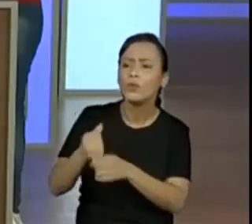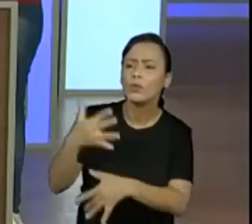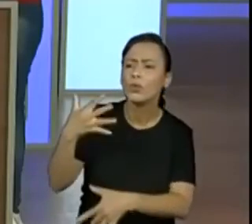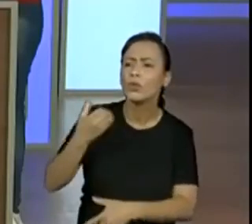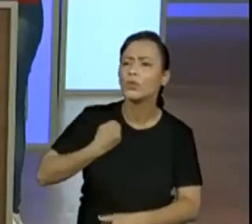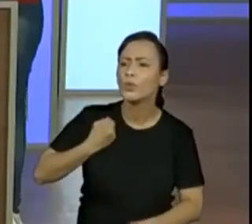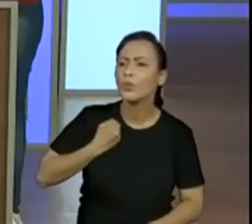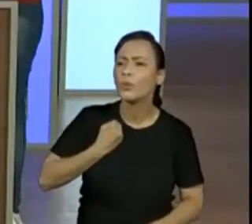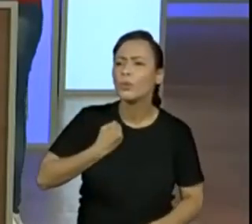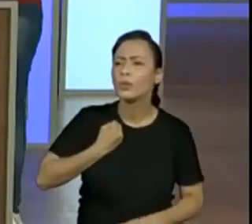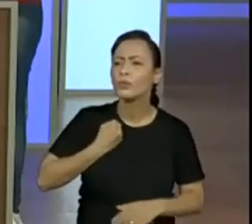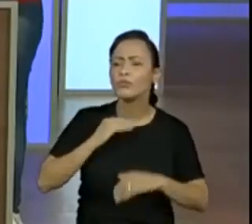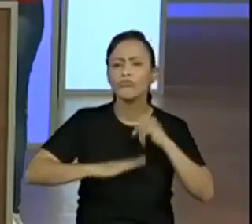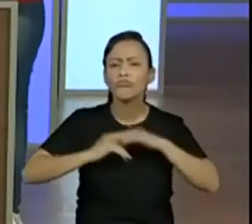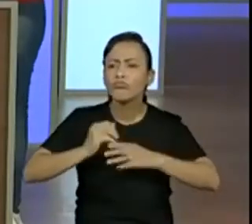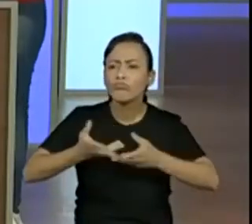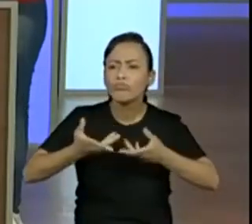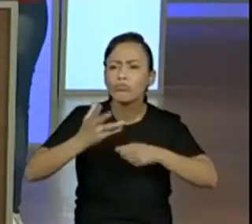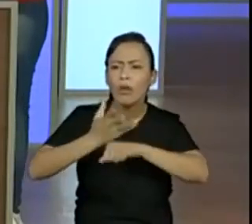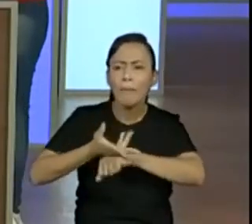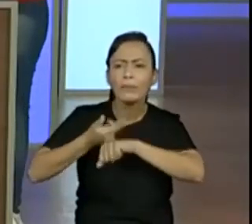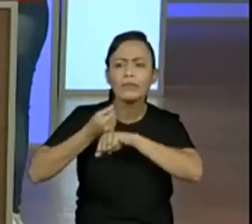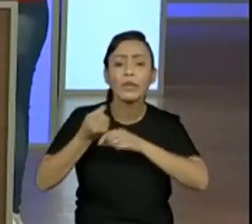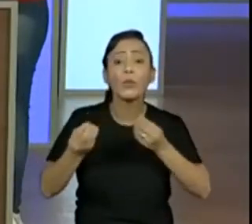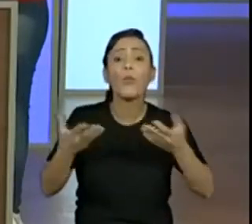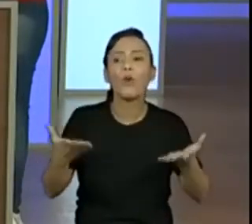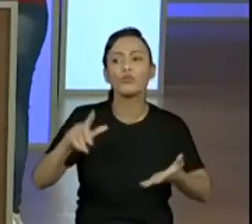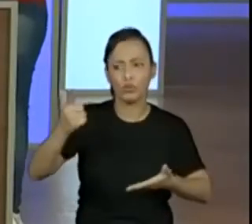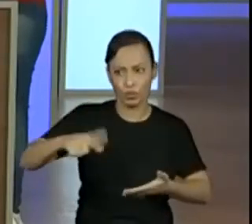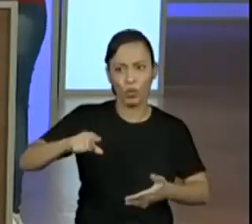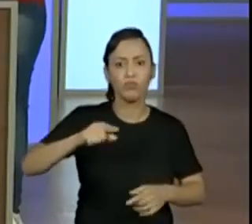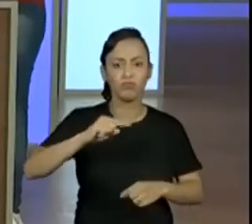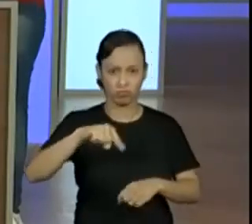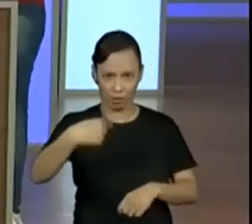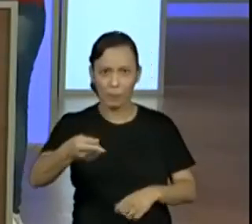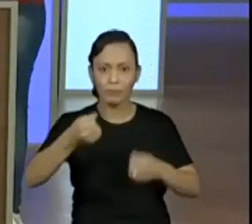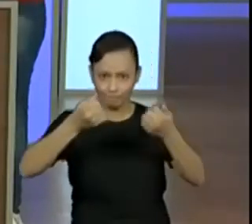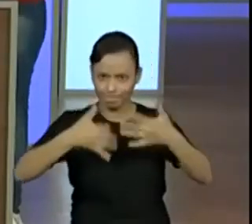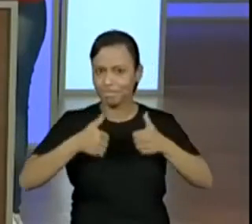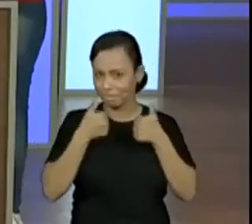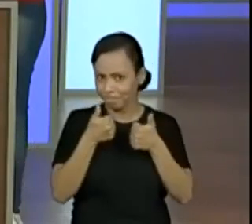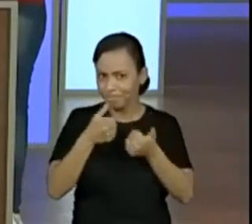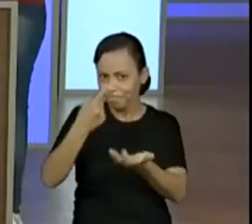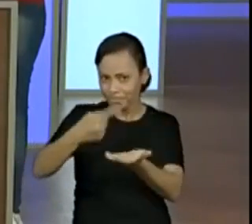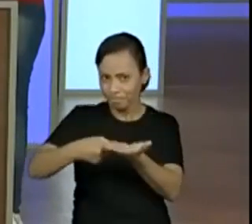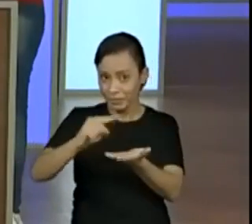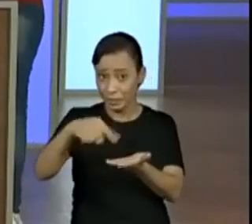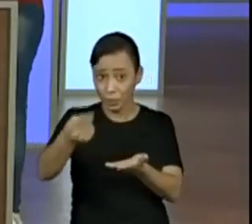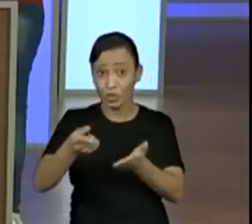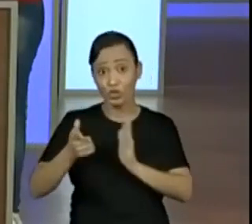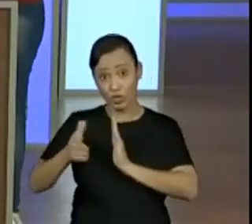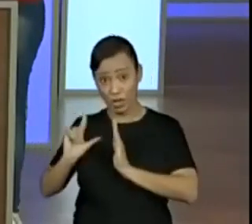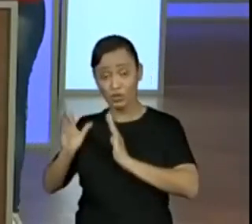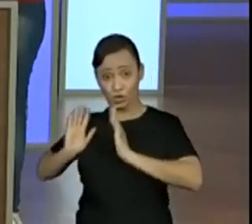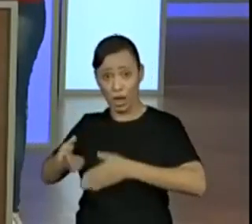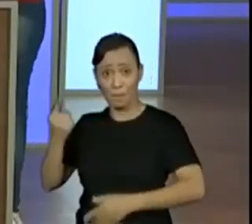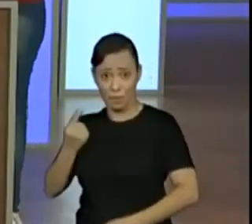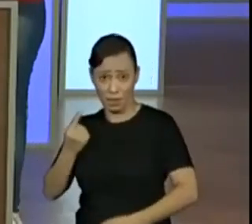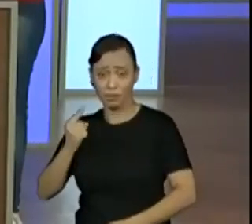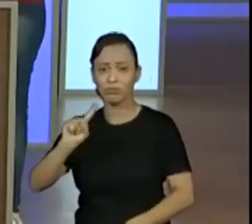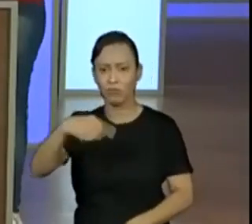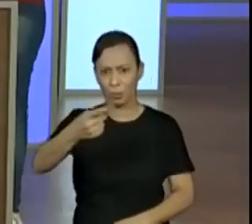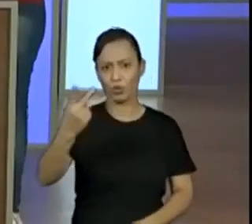colocando aí no chat também, né? Isso, isso. Já até colocaram ali o número também. Só lembrando que a gente tem lá também, na sequência do